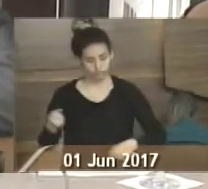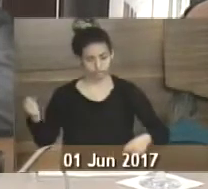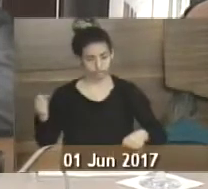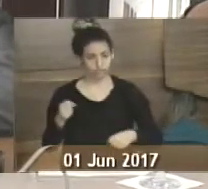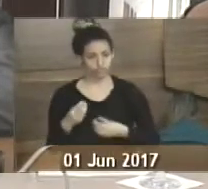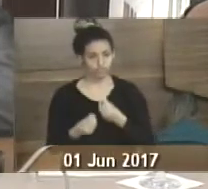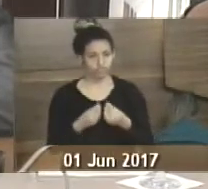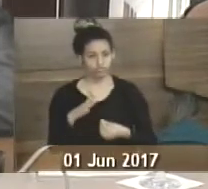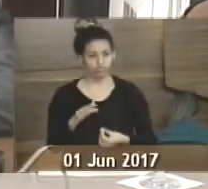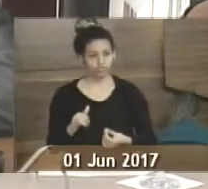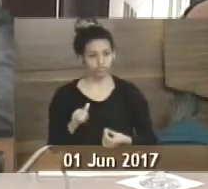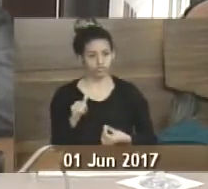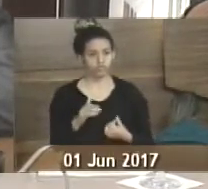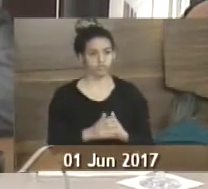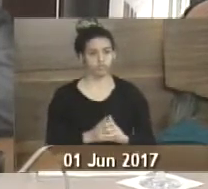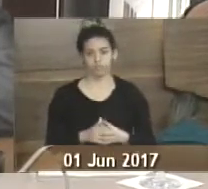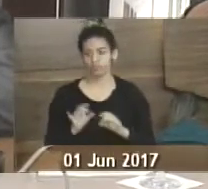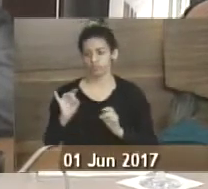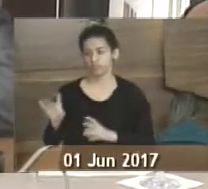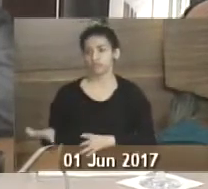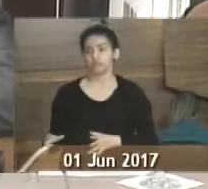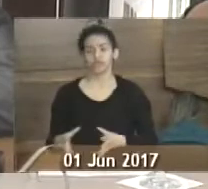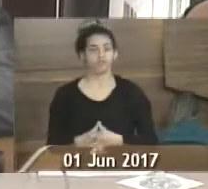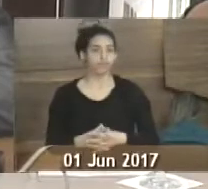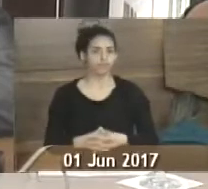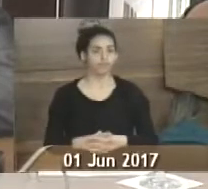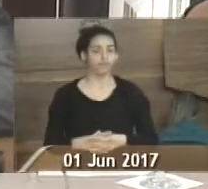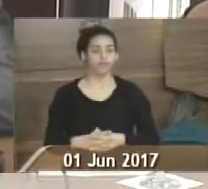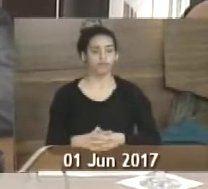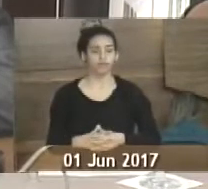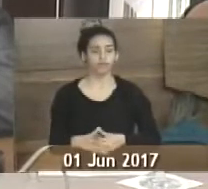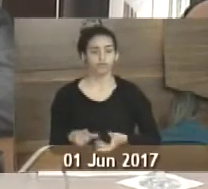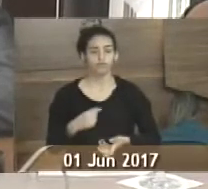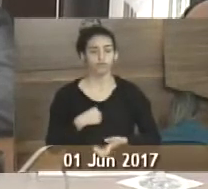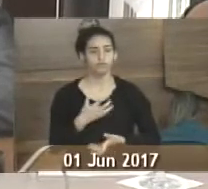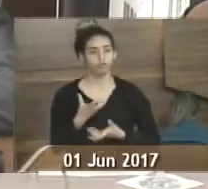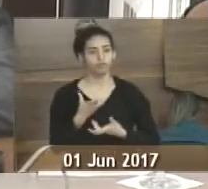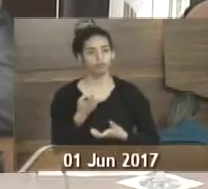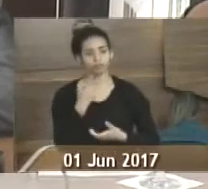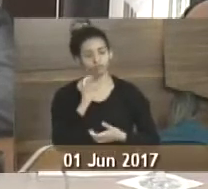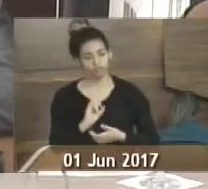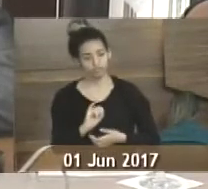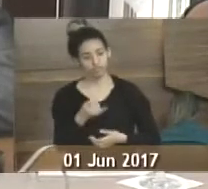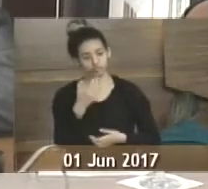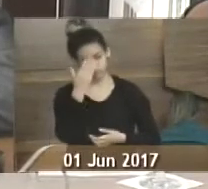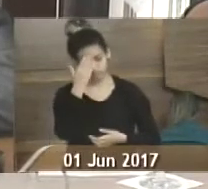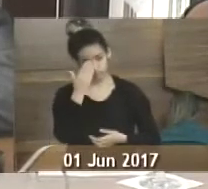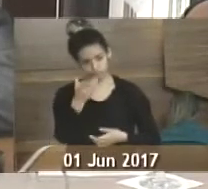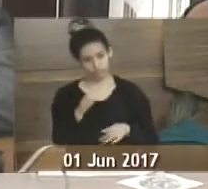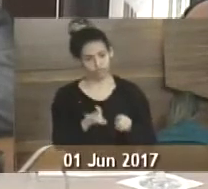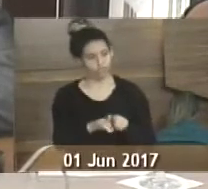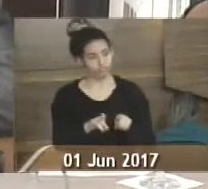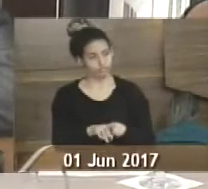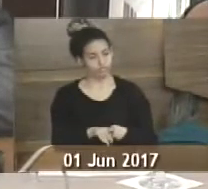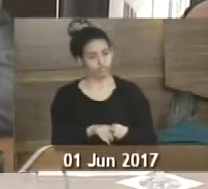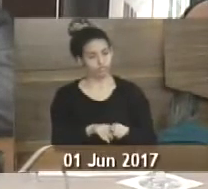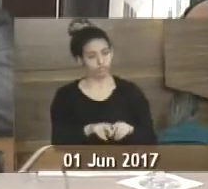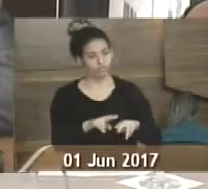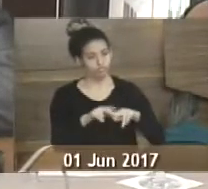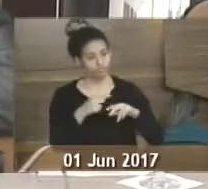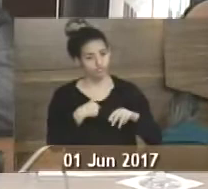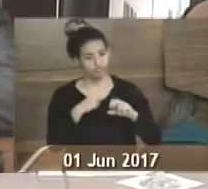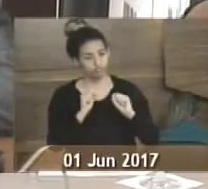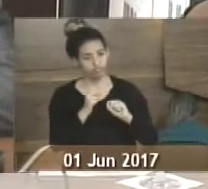importante, e está abandonada aquela unidade de saúde. Então, eu quero aproveitar e agradecer essa oportunidade,